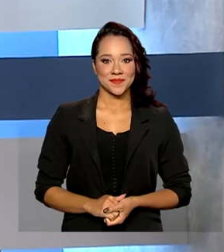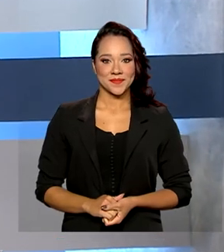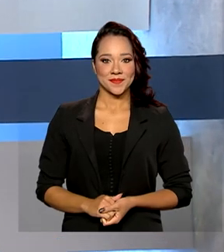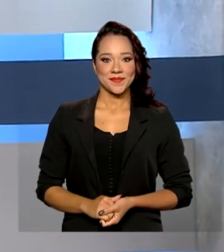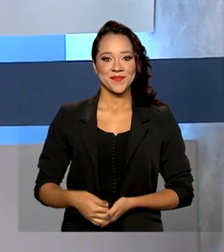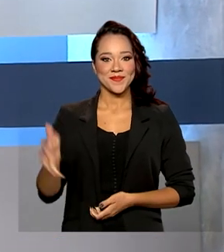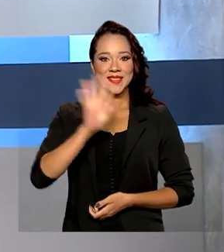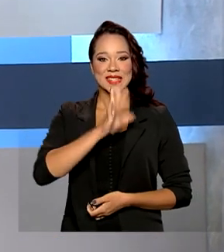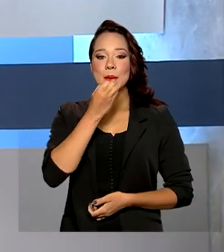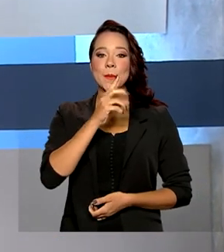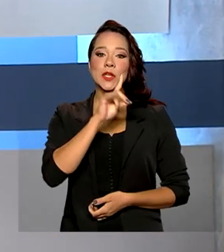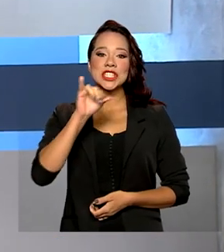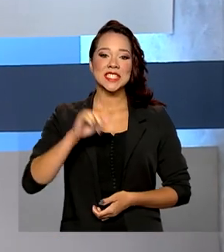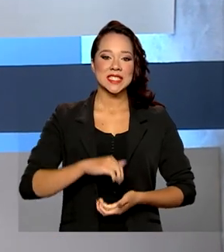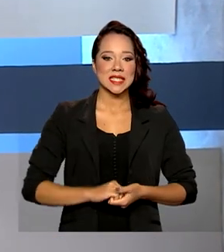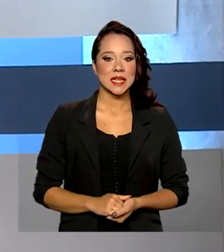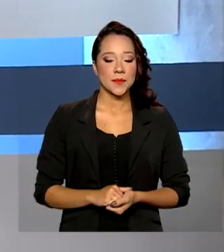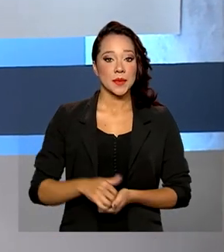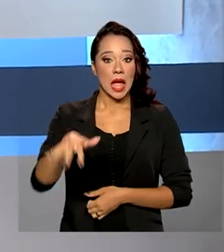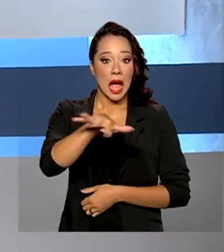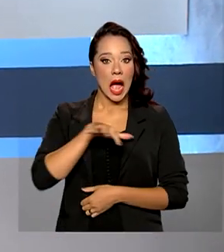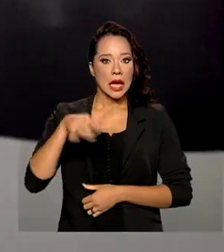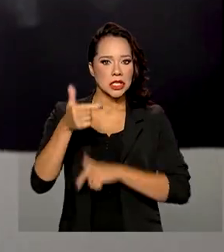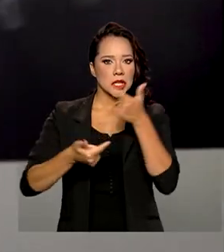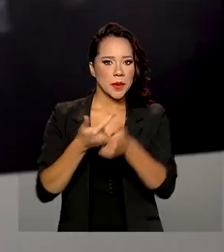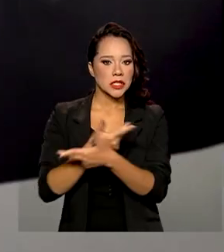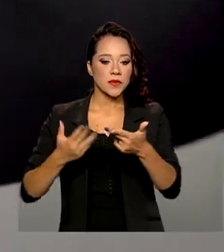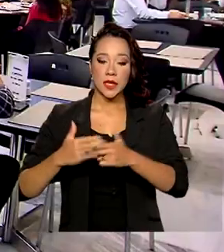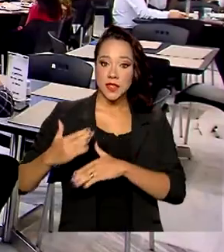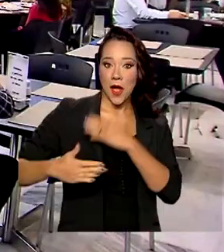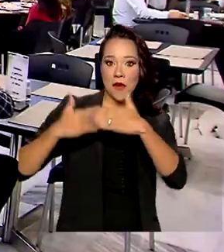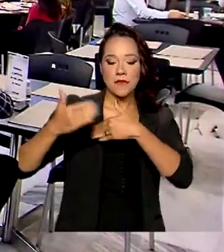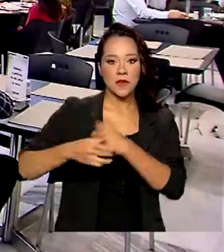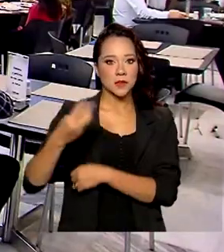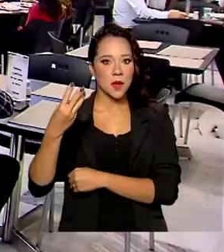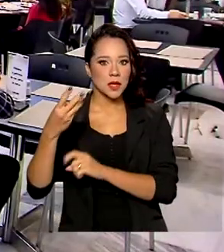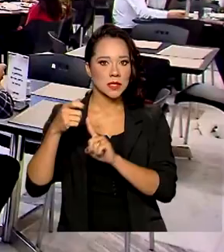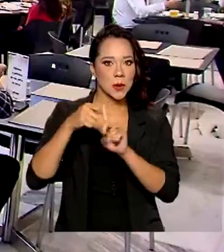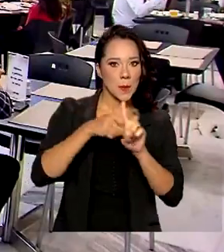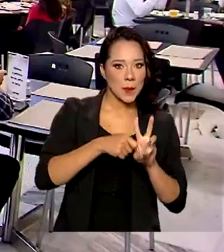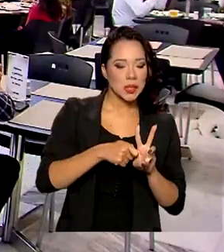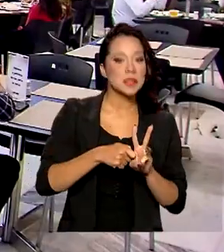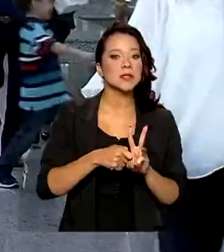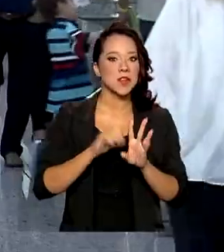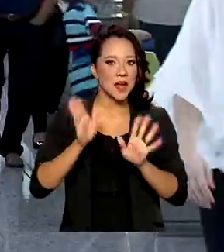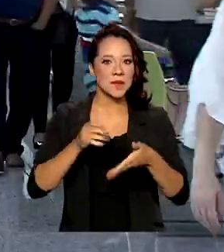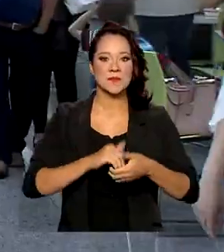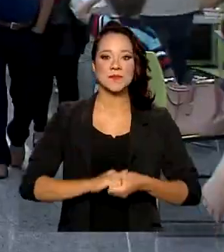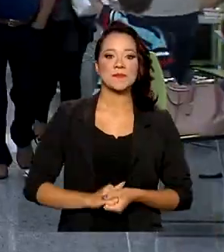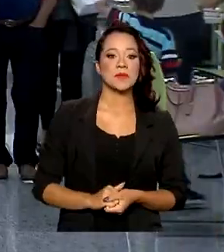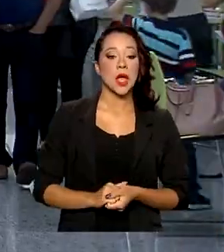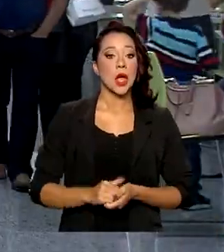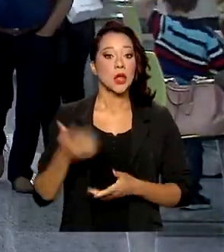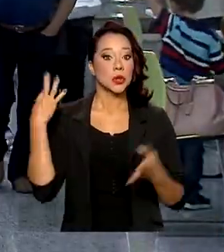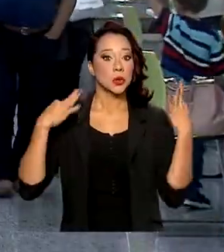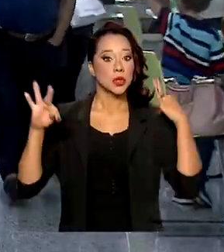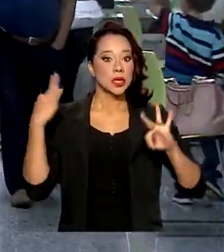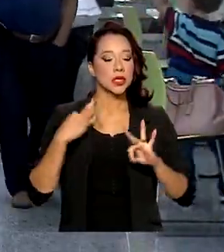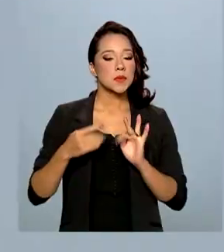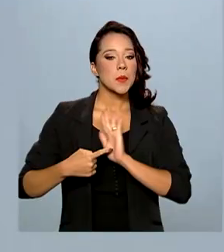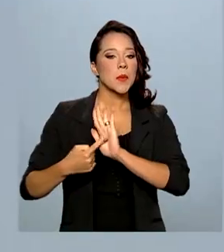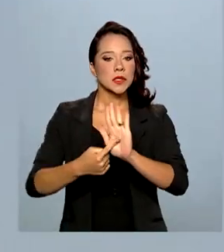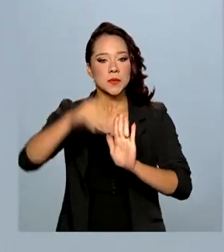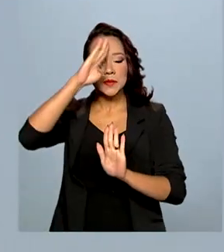Olá, bom dia! Setor de serviços avança pelo terceiro mês consecutivo. Turismo aparece como